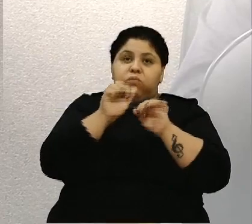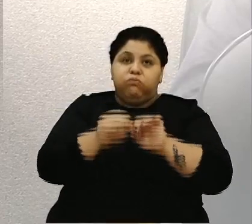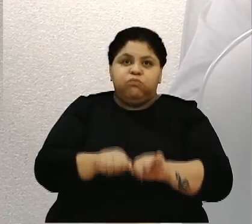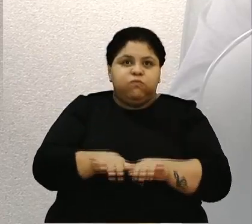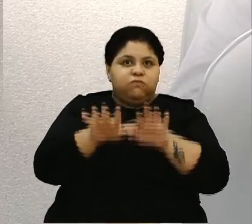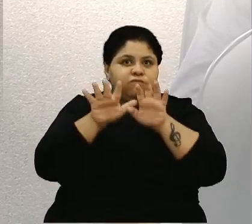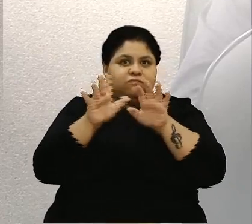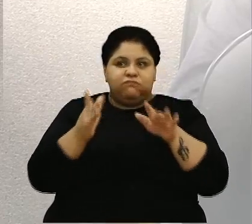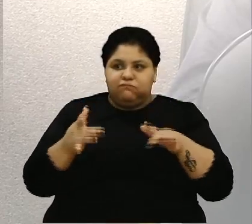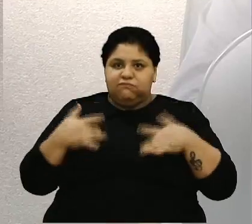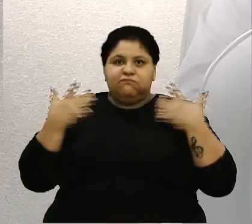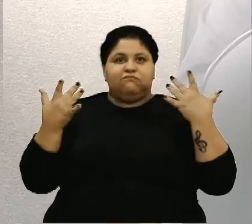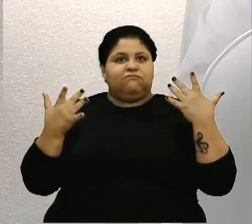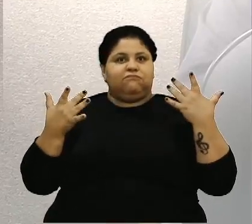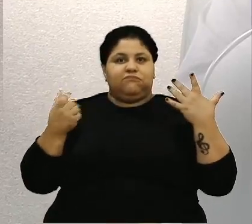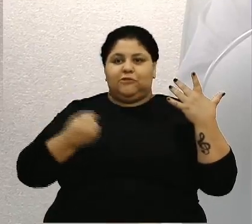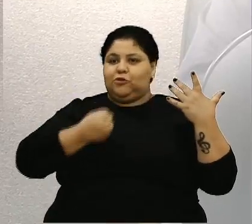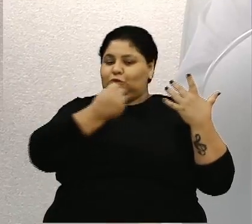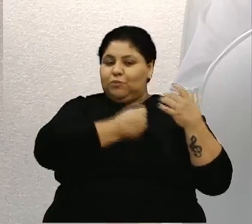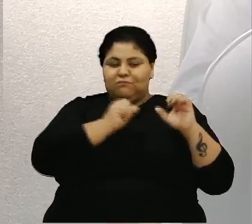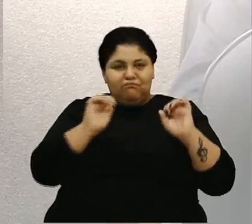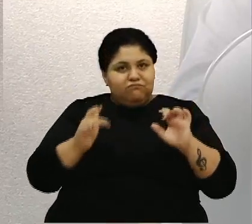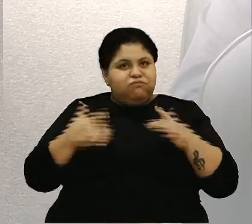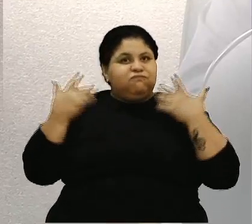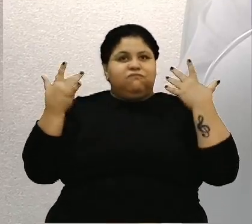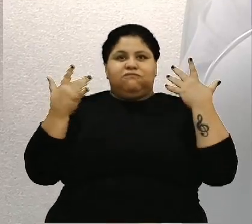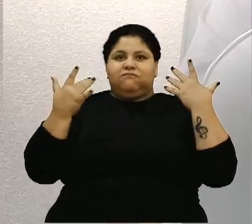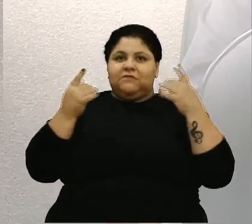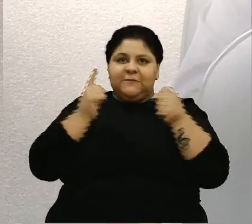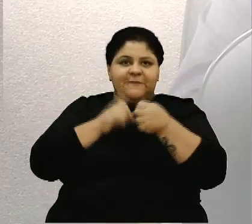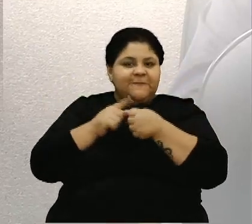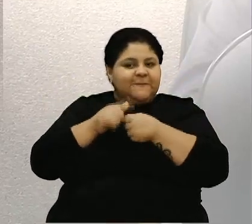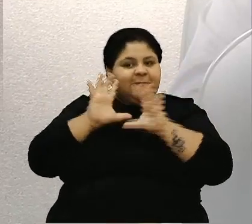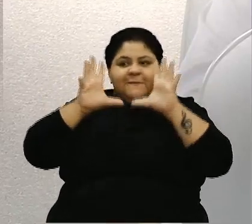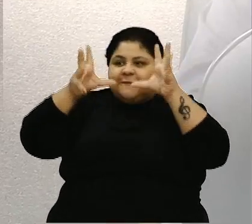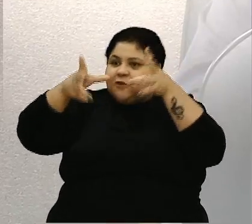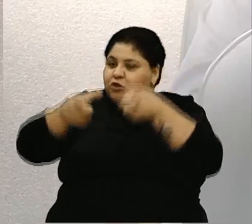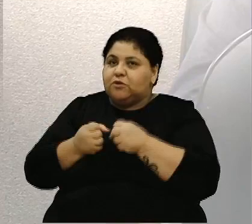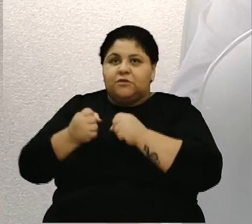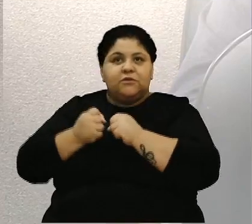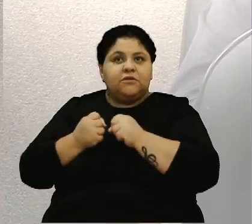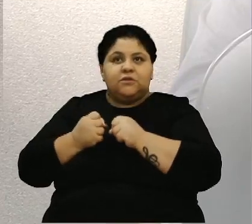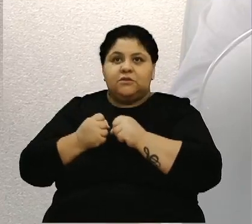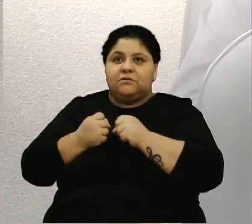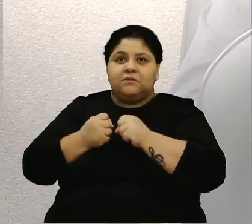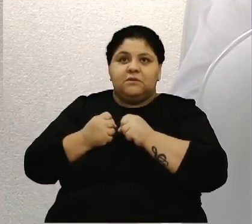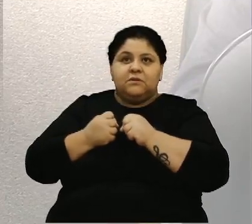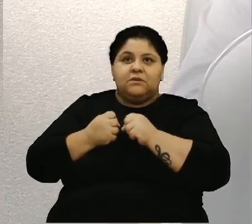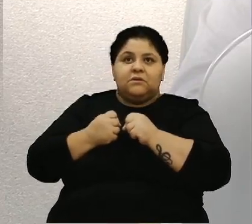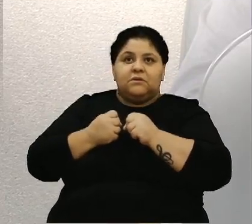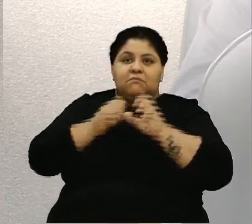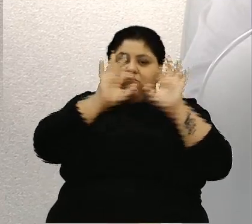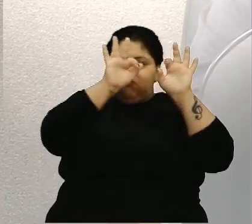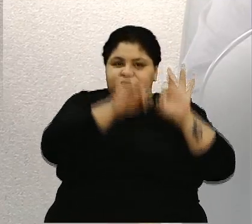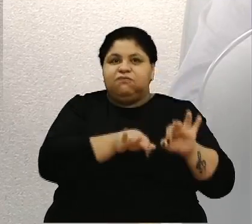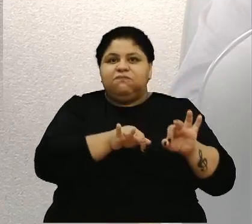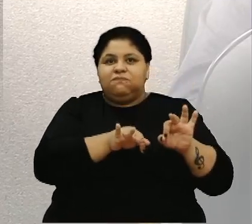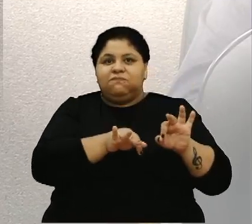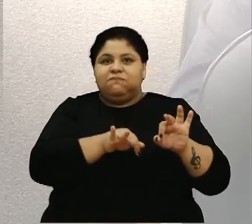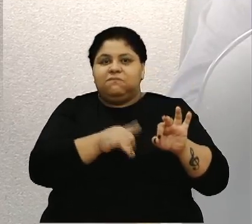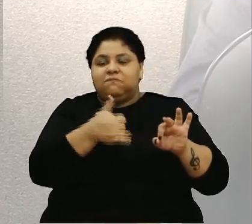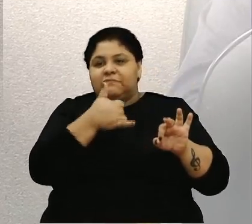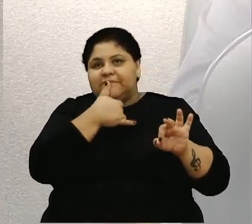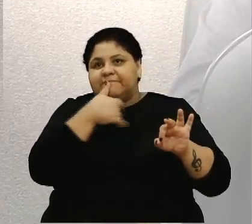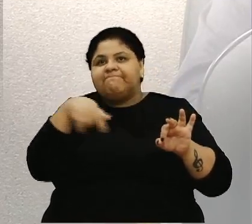assustador. Os números são assustadores, cidades inteiras que deixaram de existir. E infelizmente a gente vê